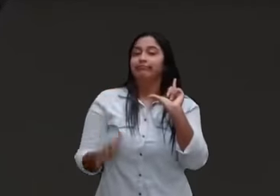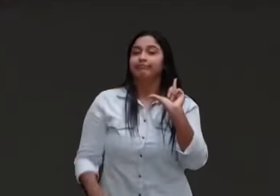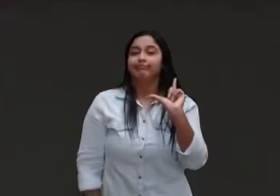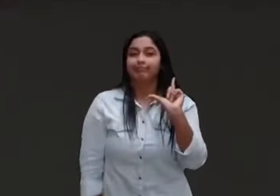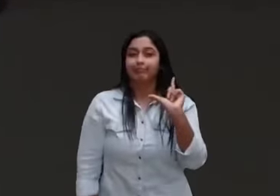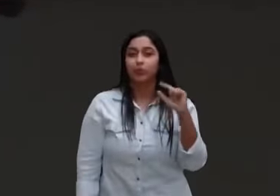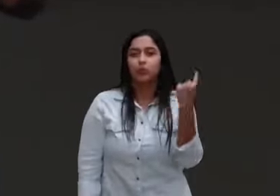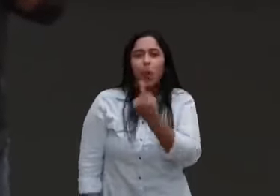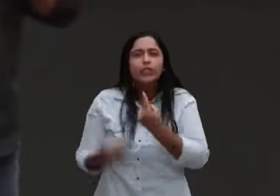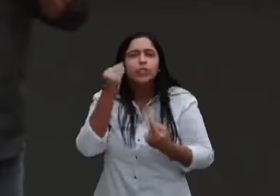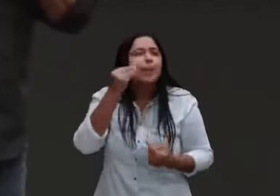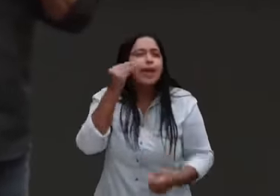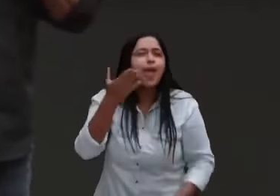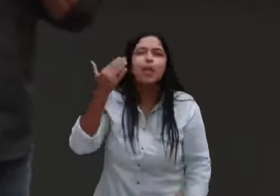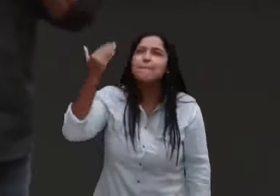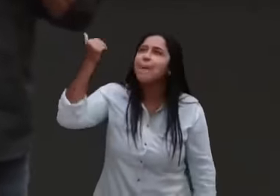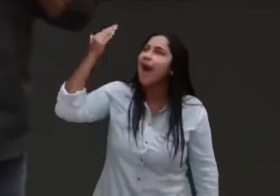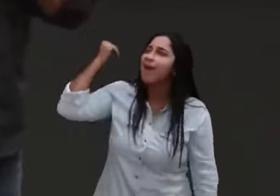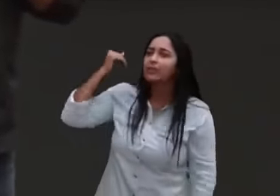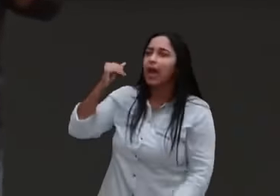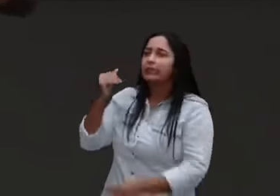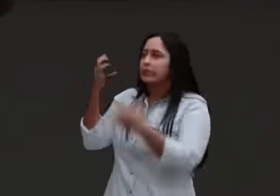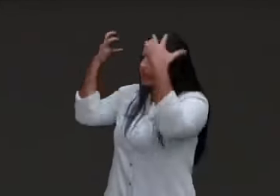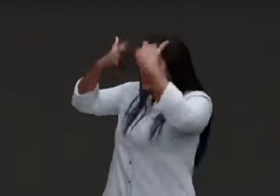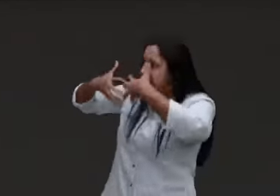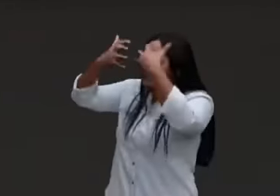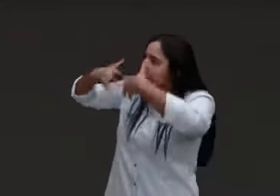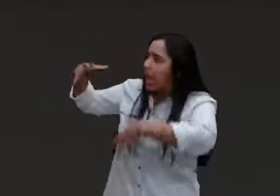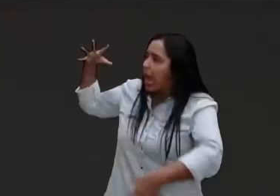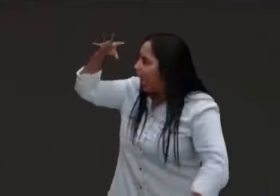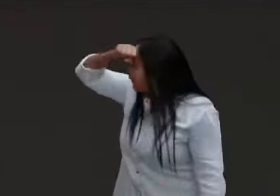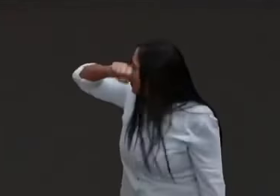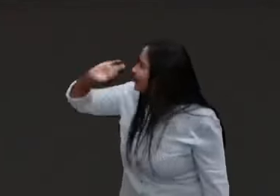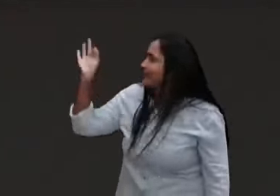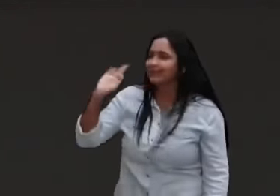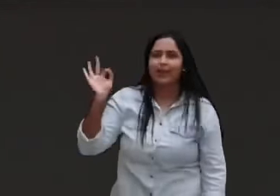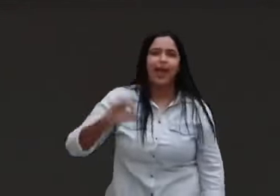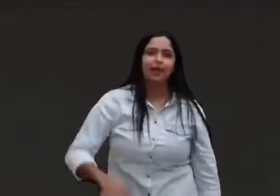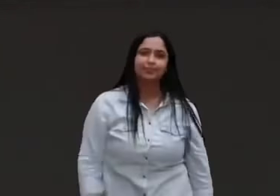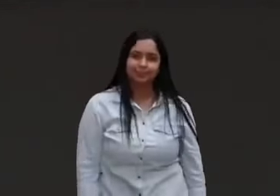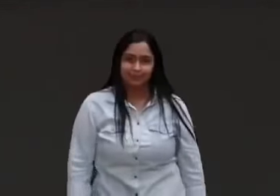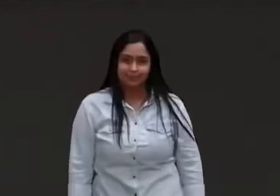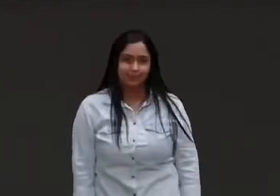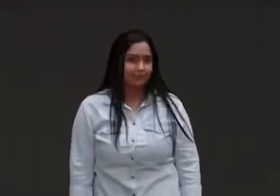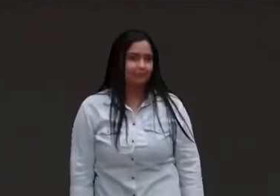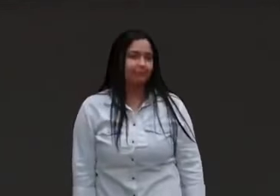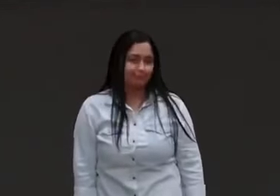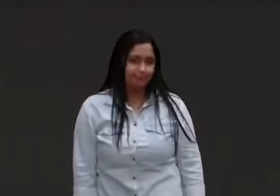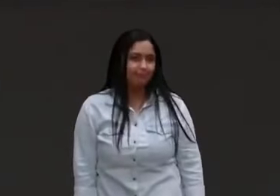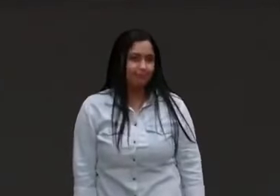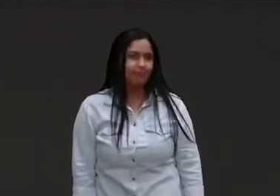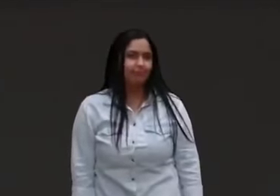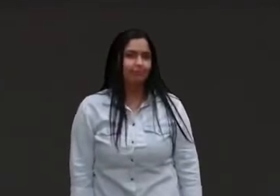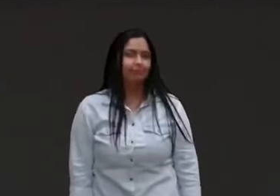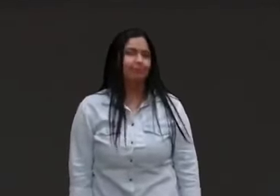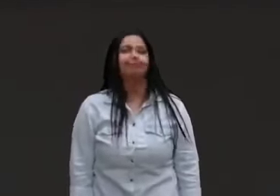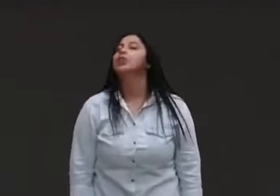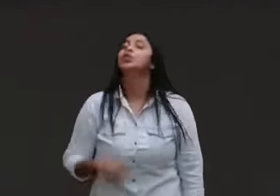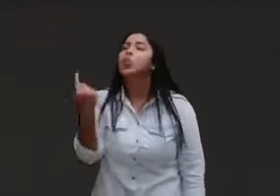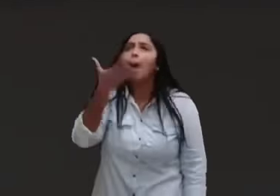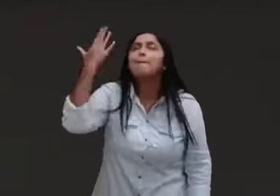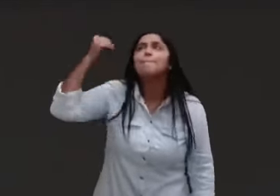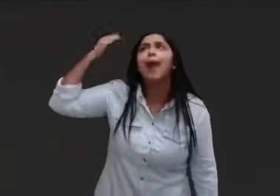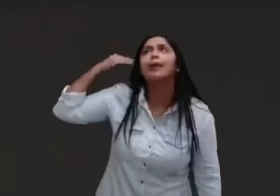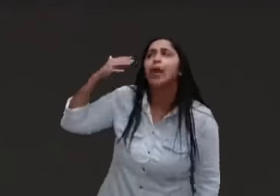Sabe por que muita coisa a gente não conquista? Porque a gente não agradeceu nem a conquista passada. E se Deus